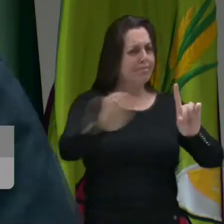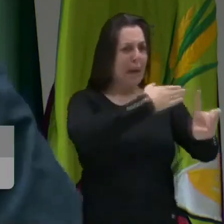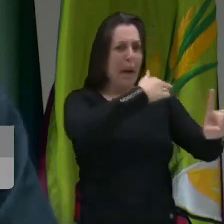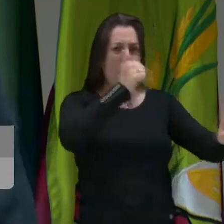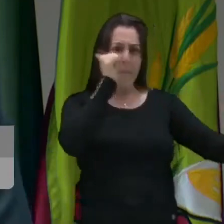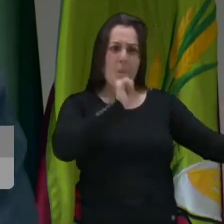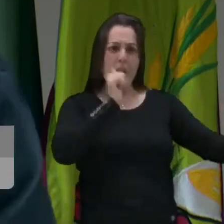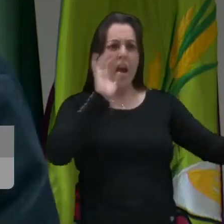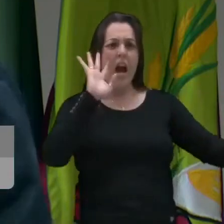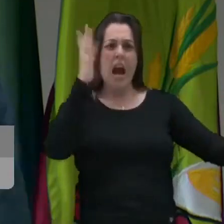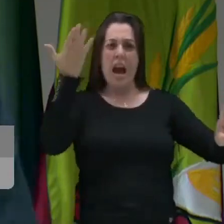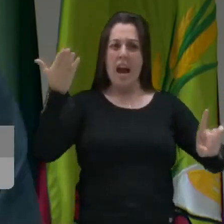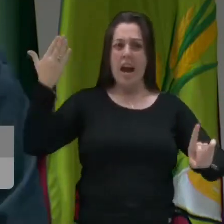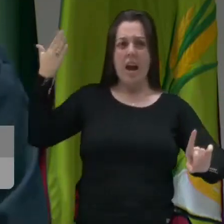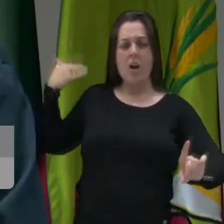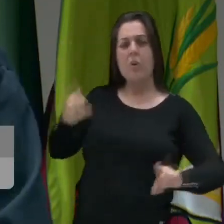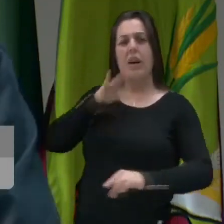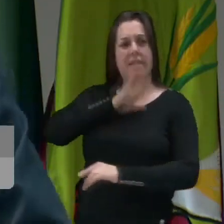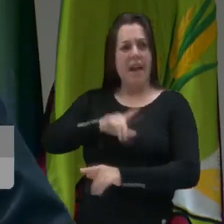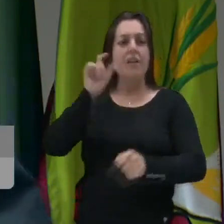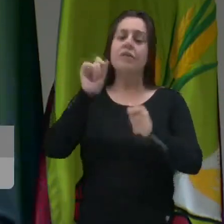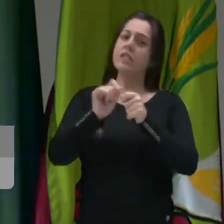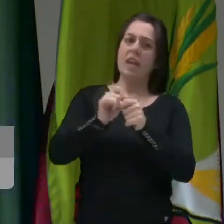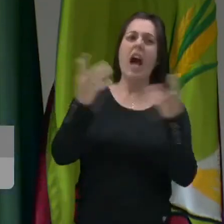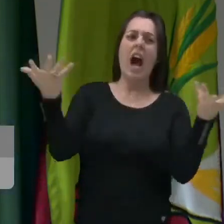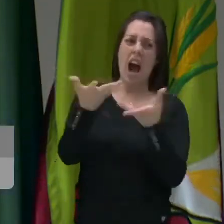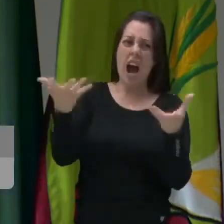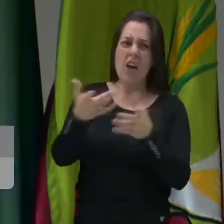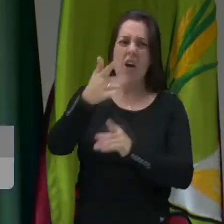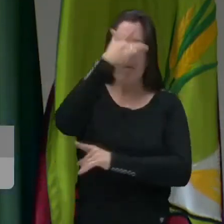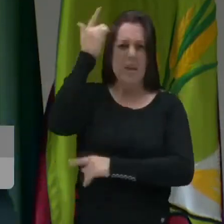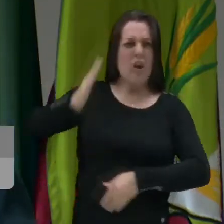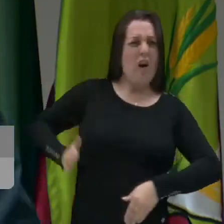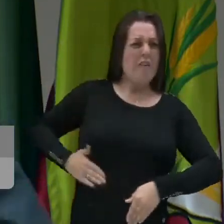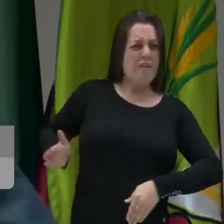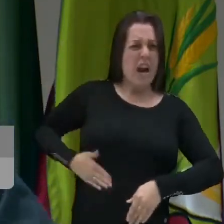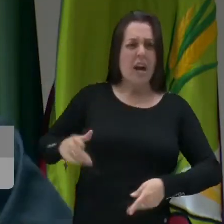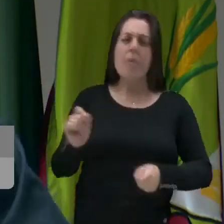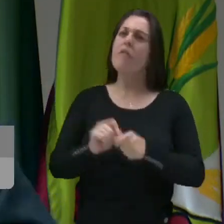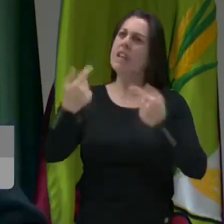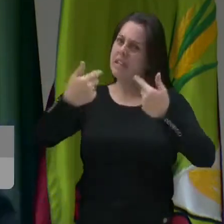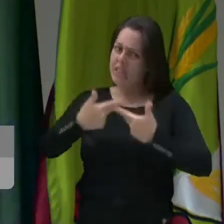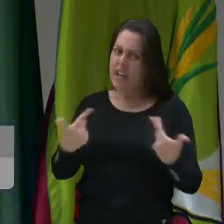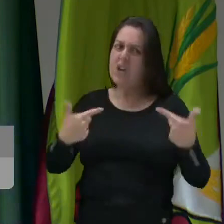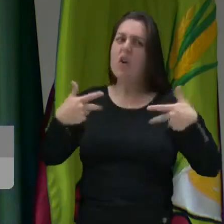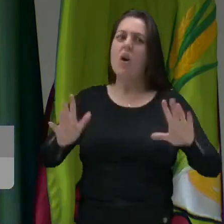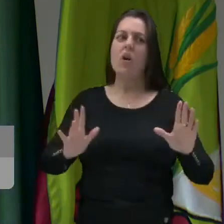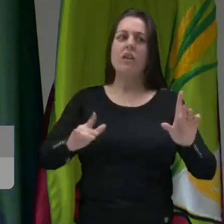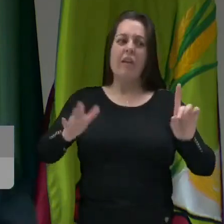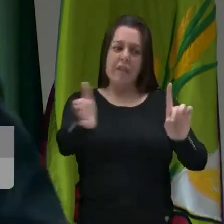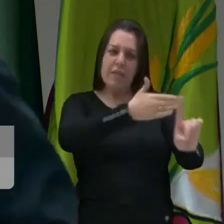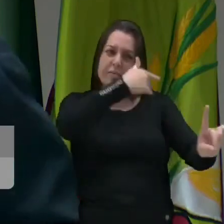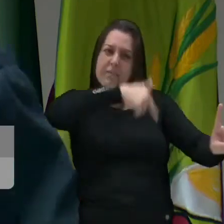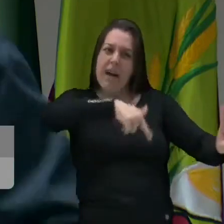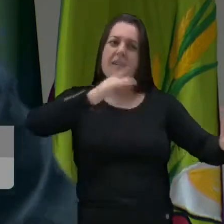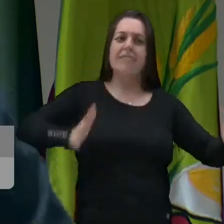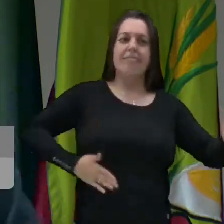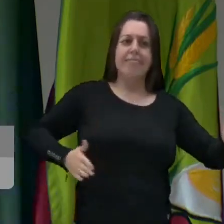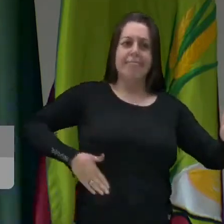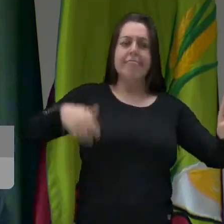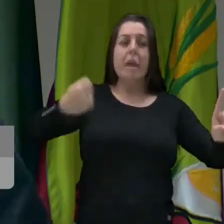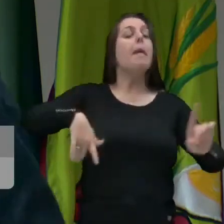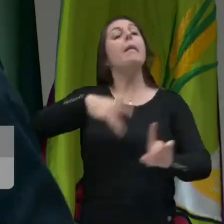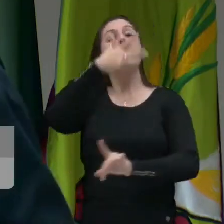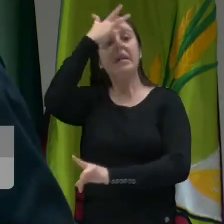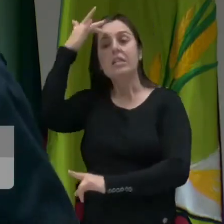mulher, como aconteceu lá na barra, fizeram. Agora em vagabundo tem que fazer a mesma coisa. Vagabundo tem que ser tratado como vagabundo. E